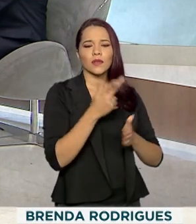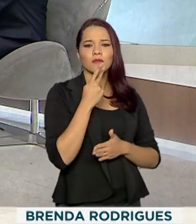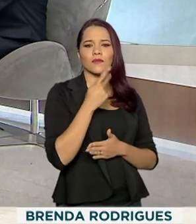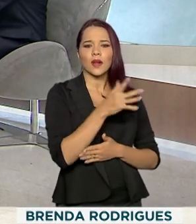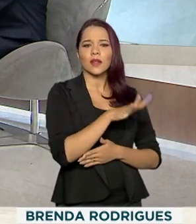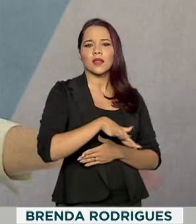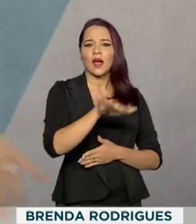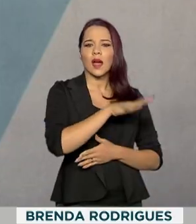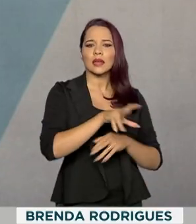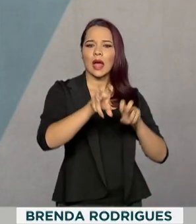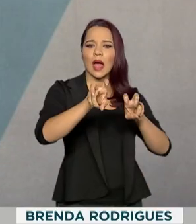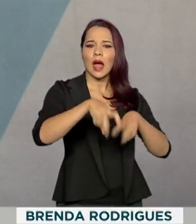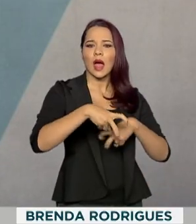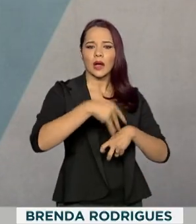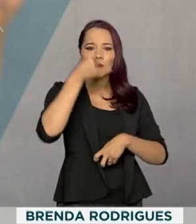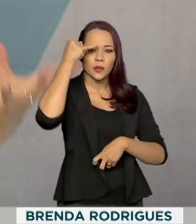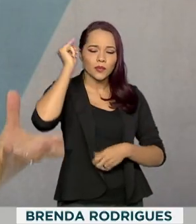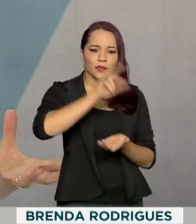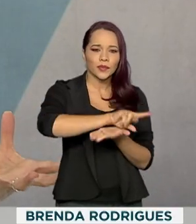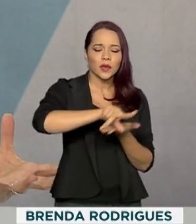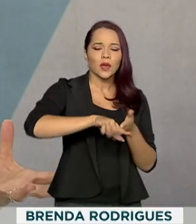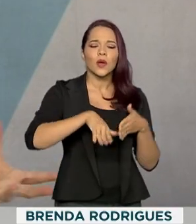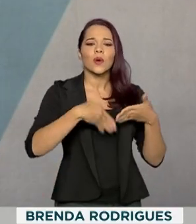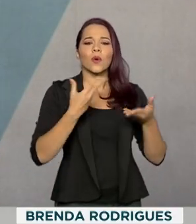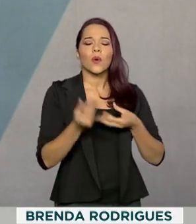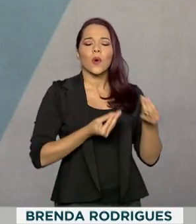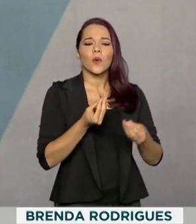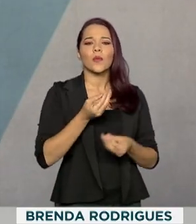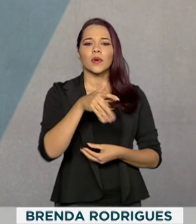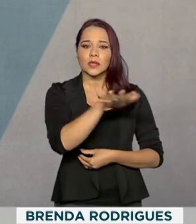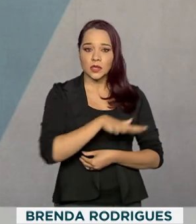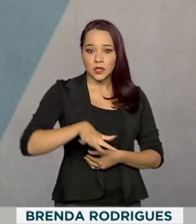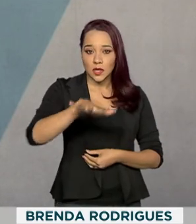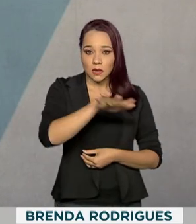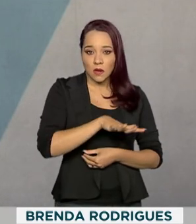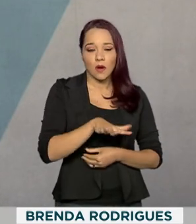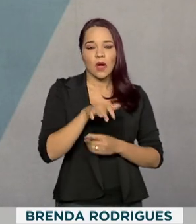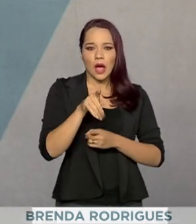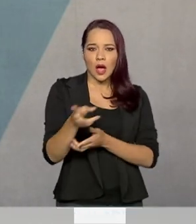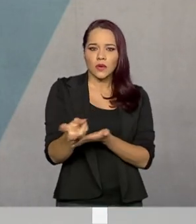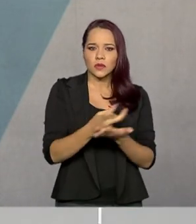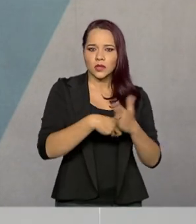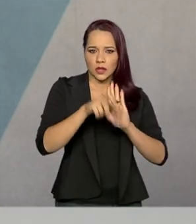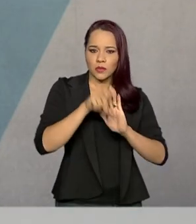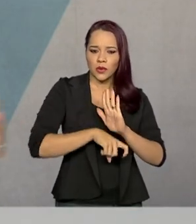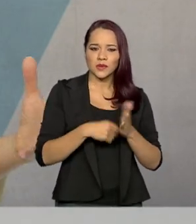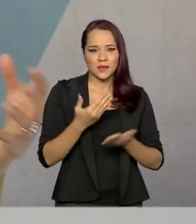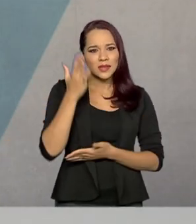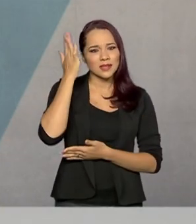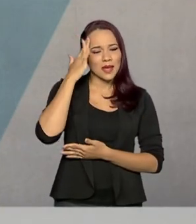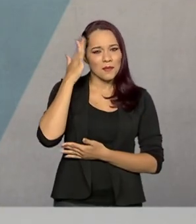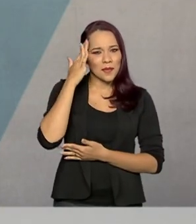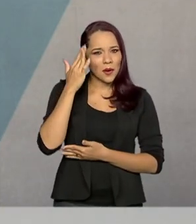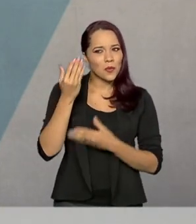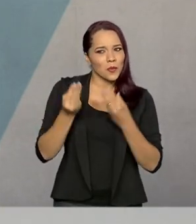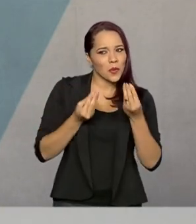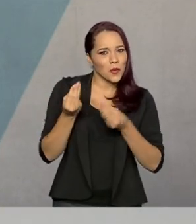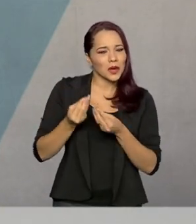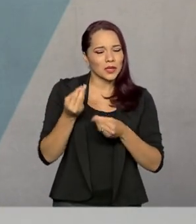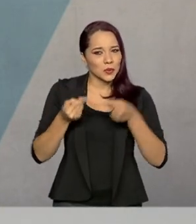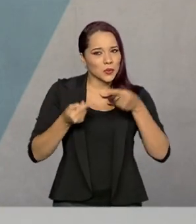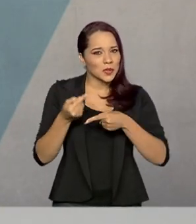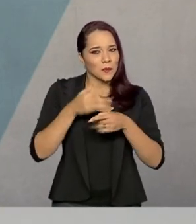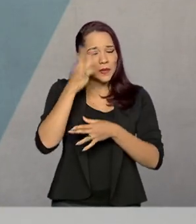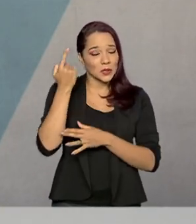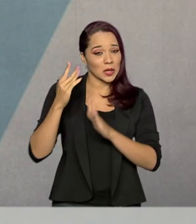agropecuário, qual é a realidade desse setor em relação aos tributos. Até mesmo para a gente aproximar um pouco a discussão de quem está em